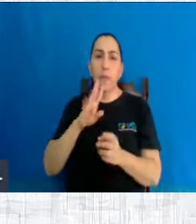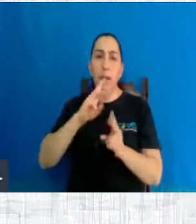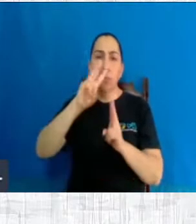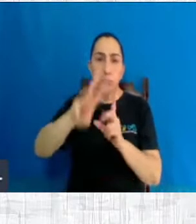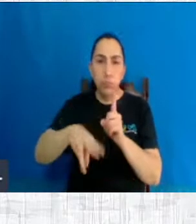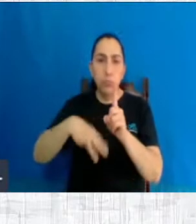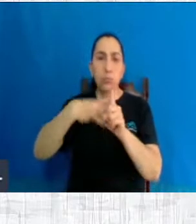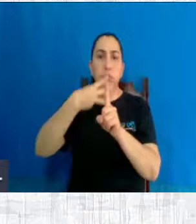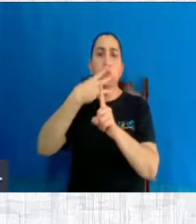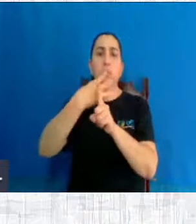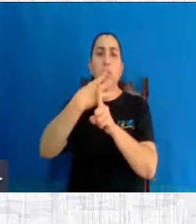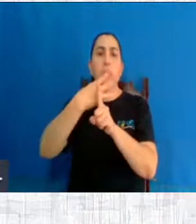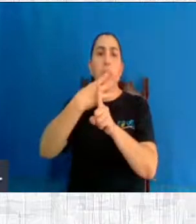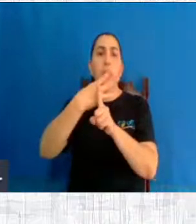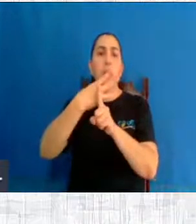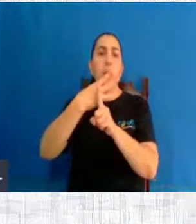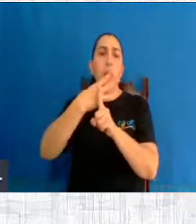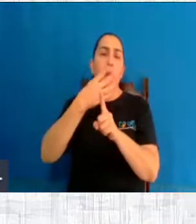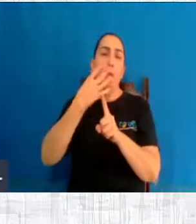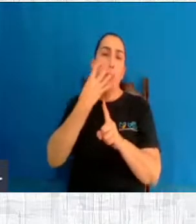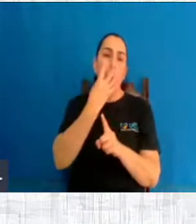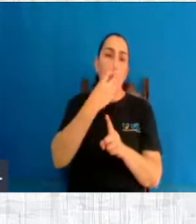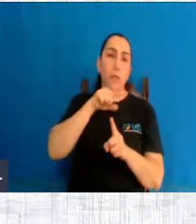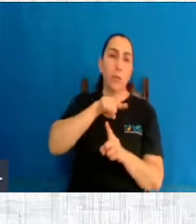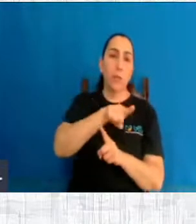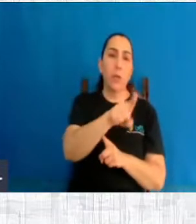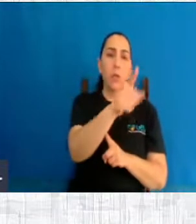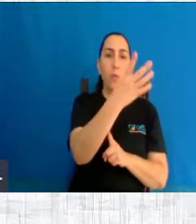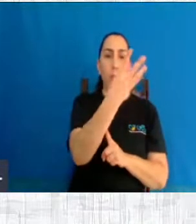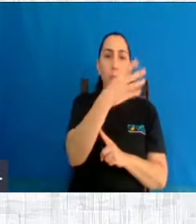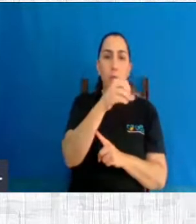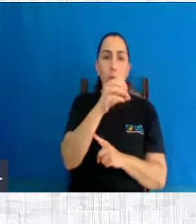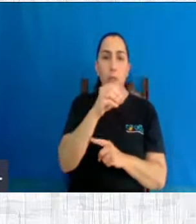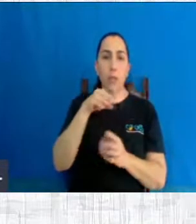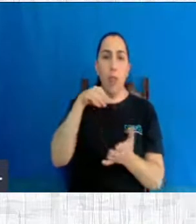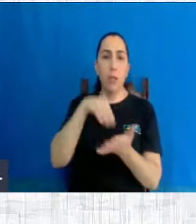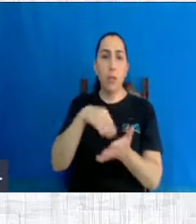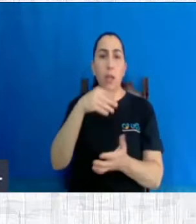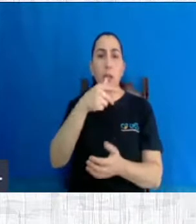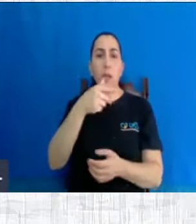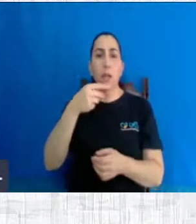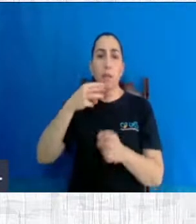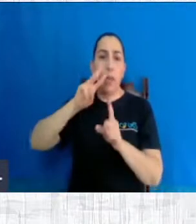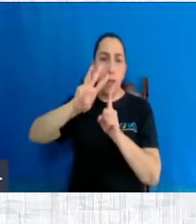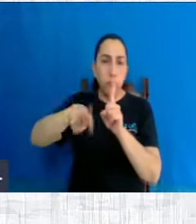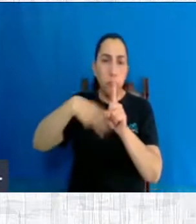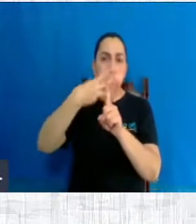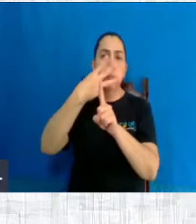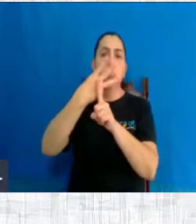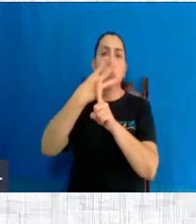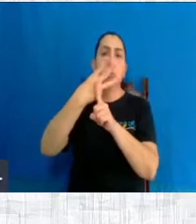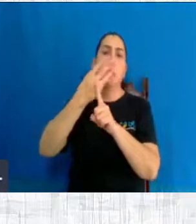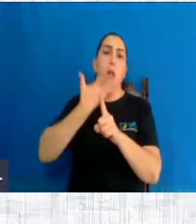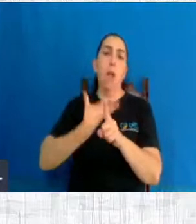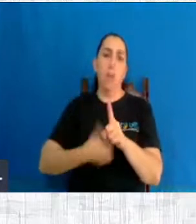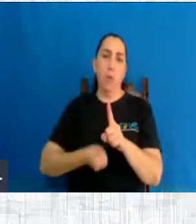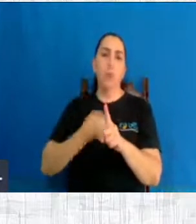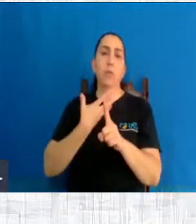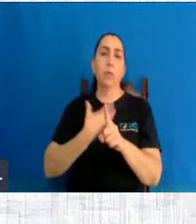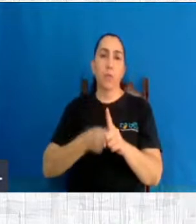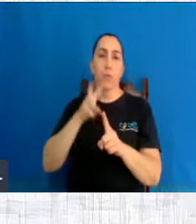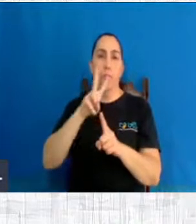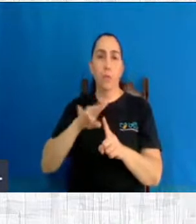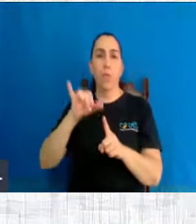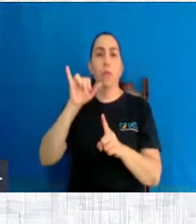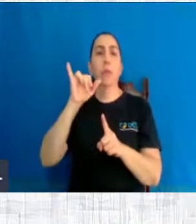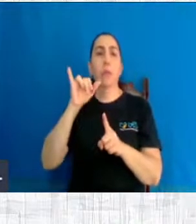.000, 12.500. Ou seja, de 4.400 em 2012 a 2020, vamos triplicar o número de abortos aqui do lado. Está aqui, caso